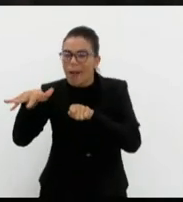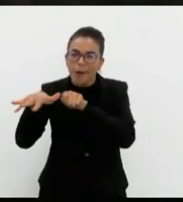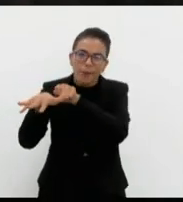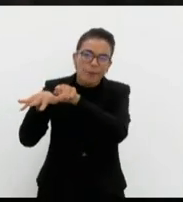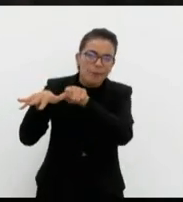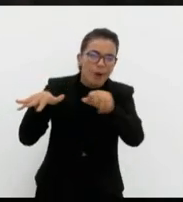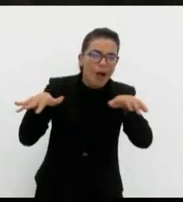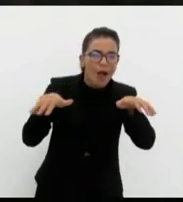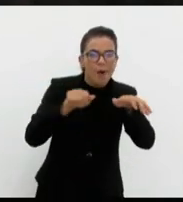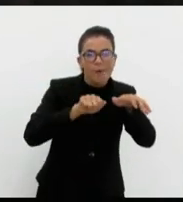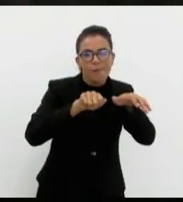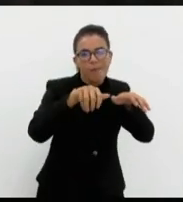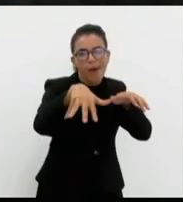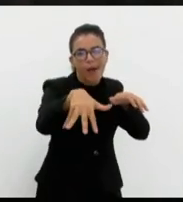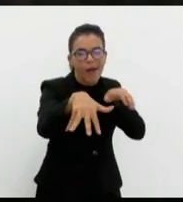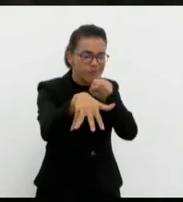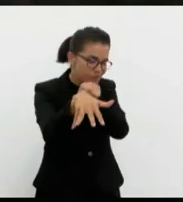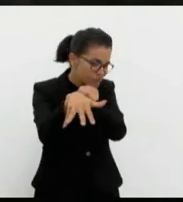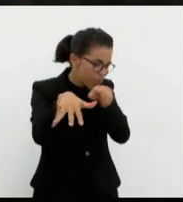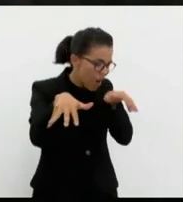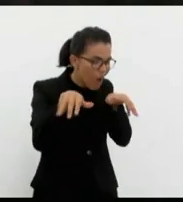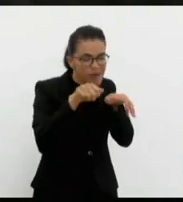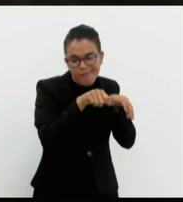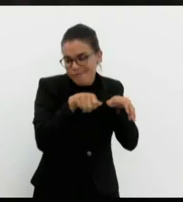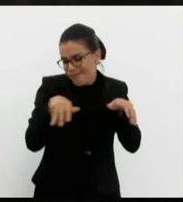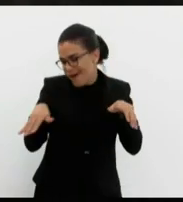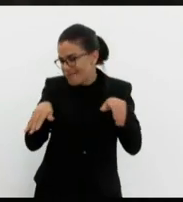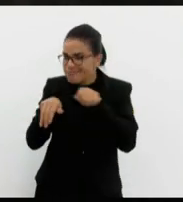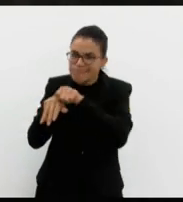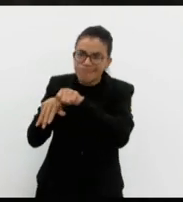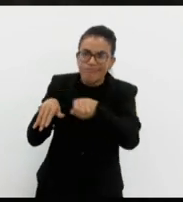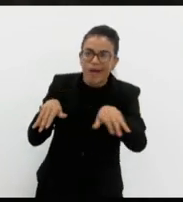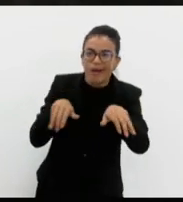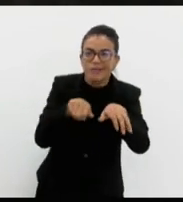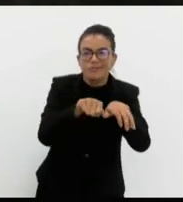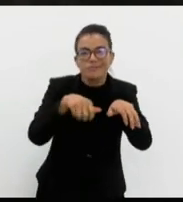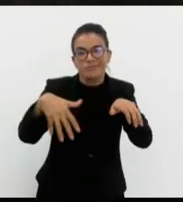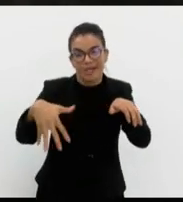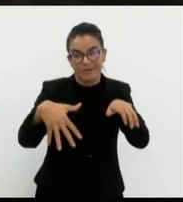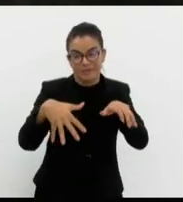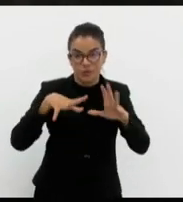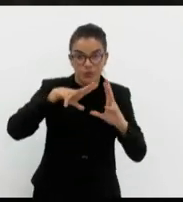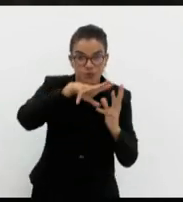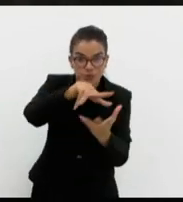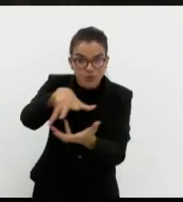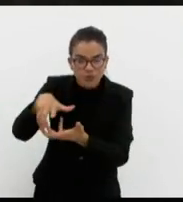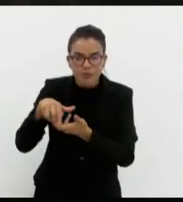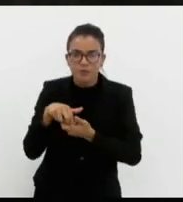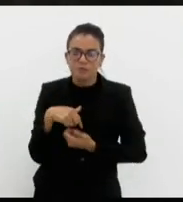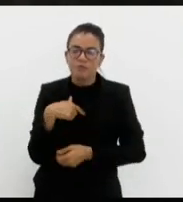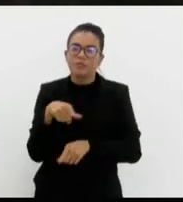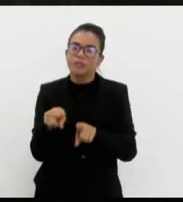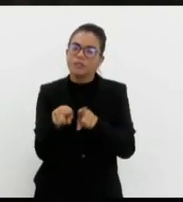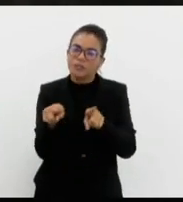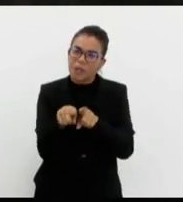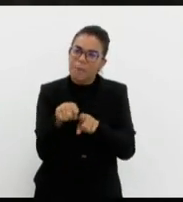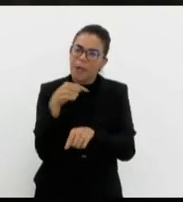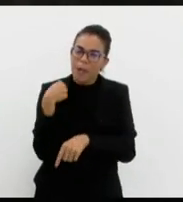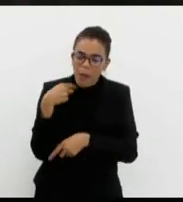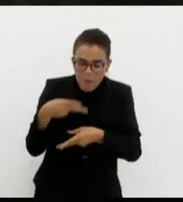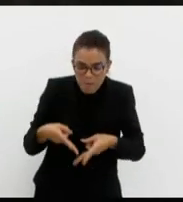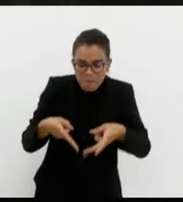para todas as partes do mundo. Eu observei, por exemplo, no meu DNA,